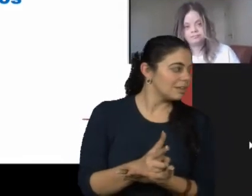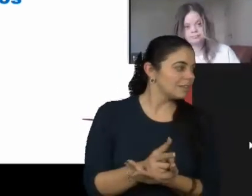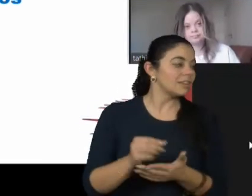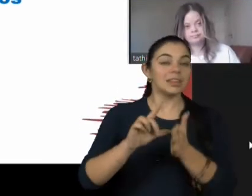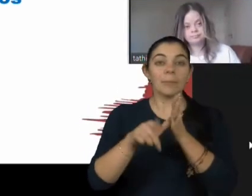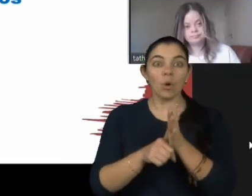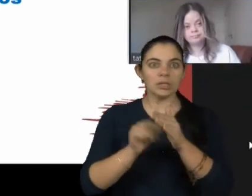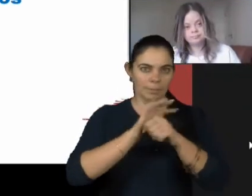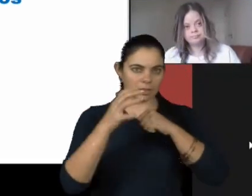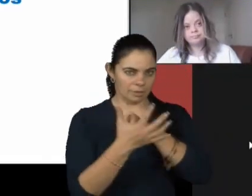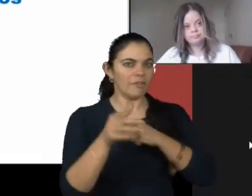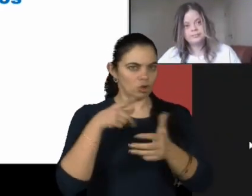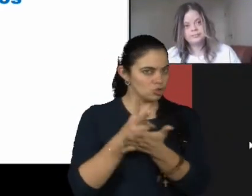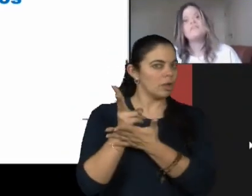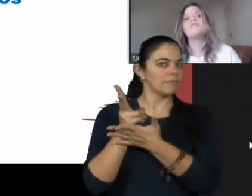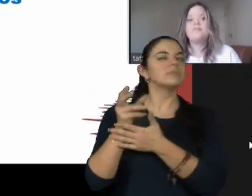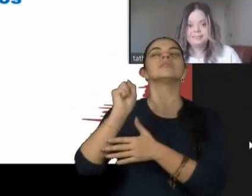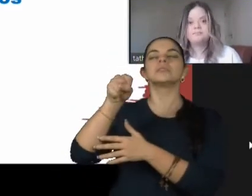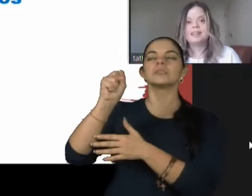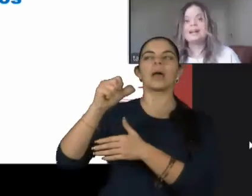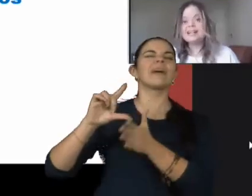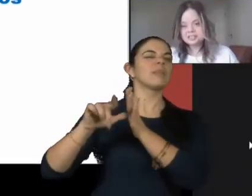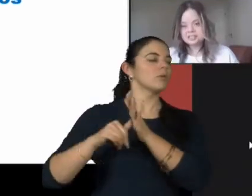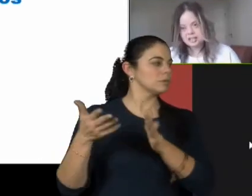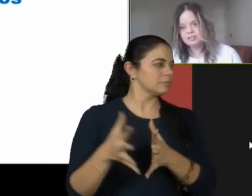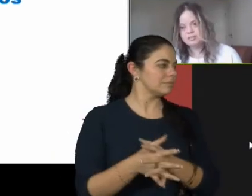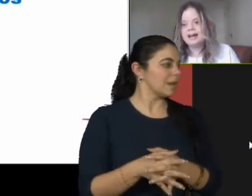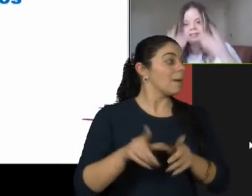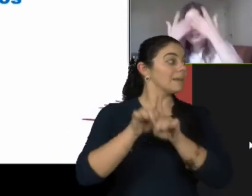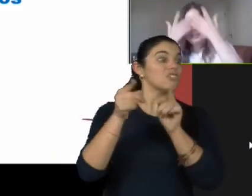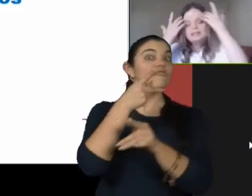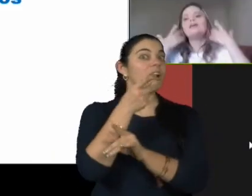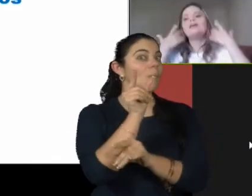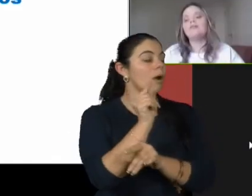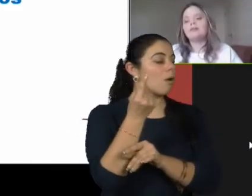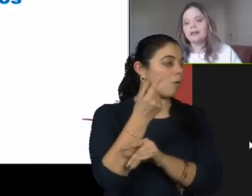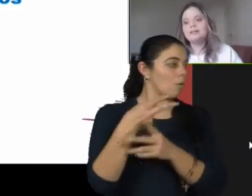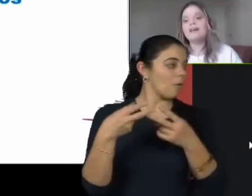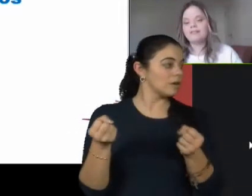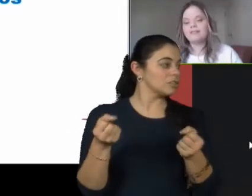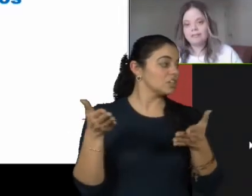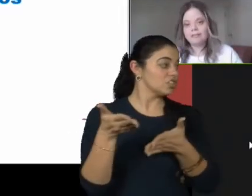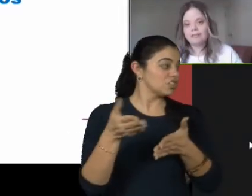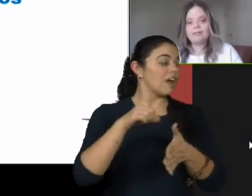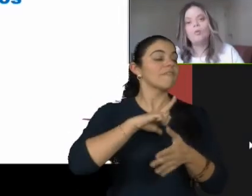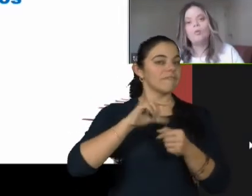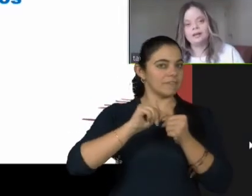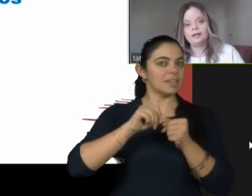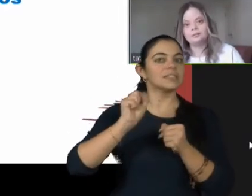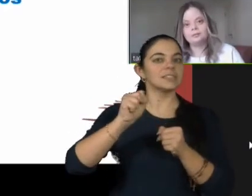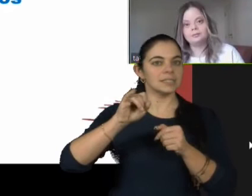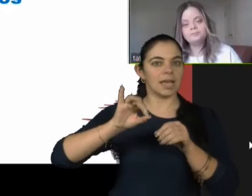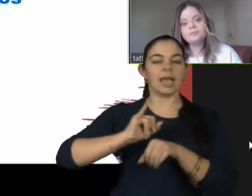depois da pandemia, né? Vai. Mas, antes de falar, tem alguém que já fez sem com o